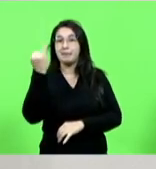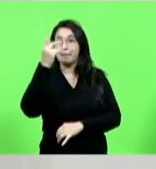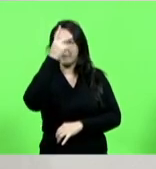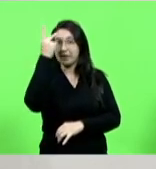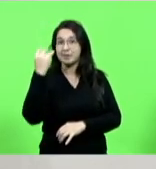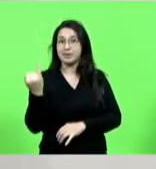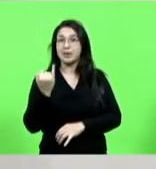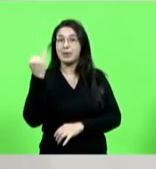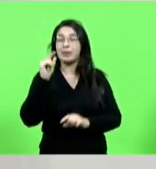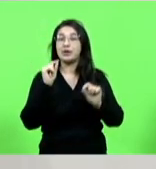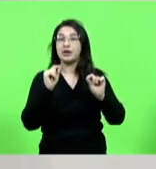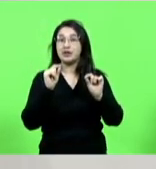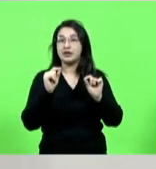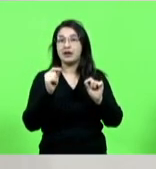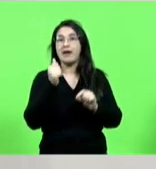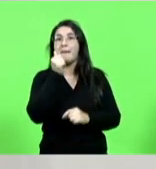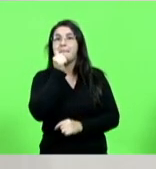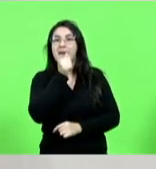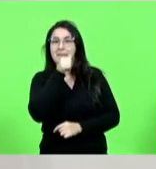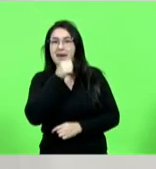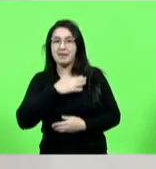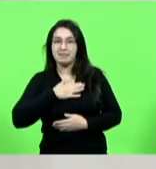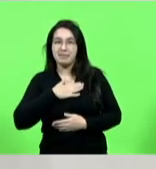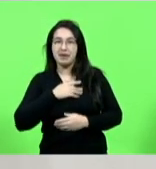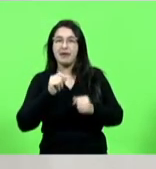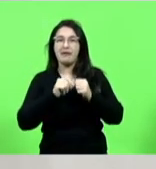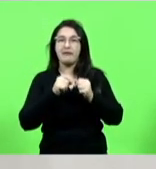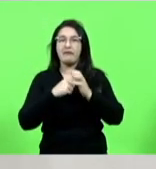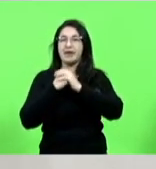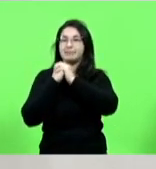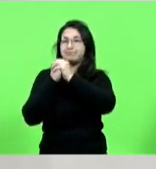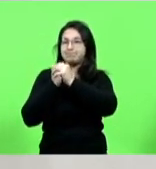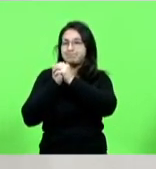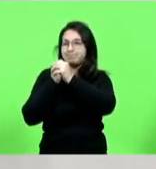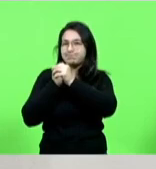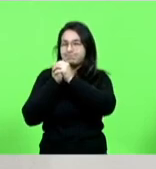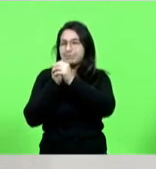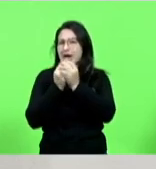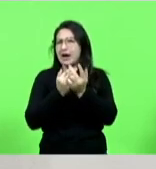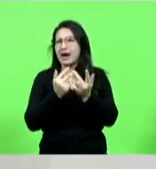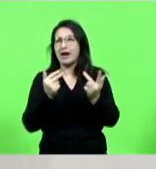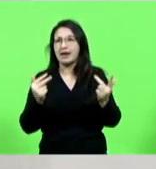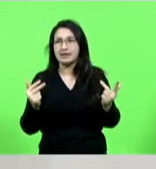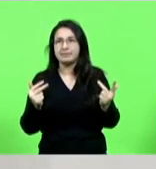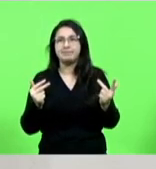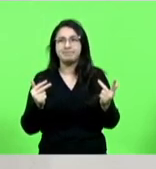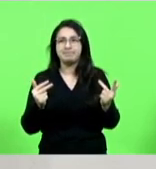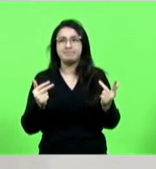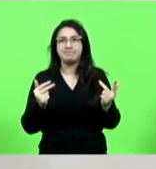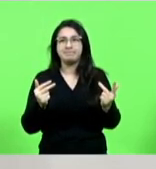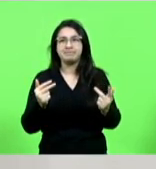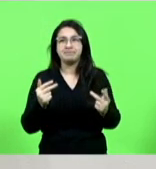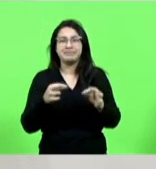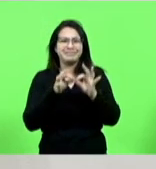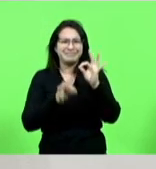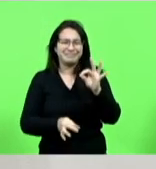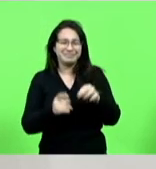a fazer orações e orações e para não me alongar nessa